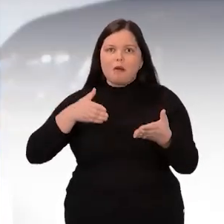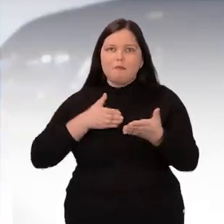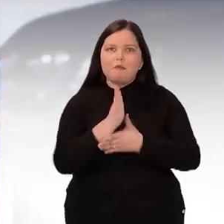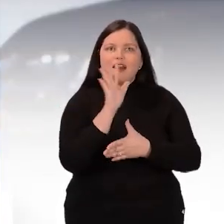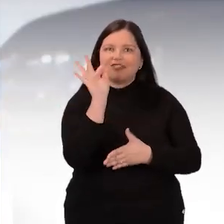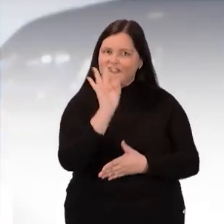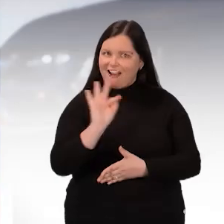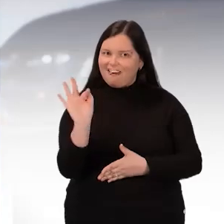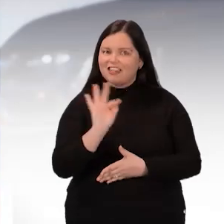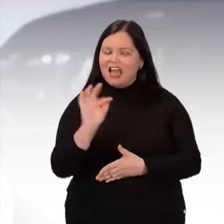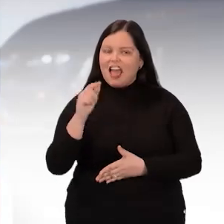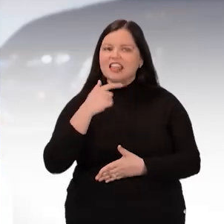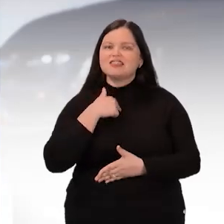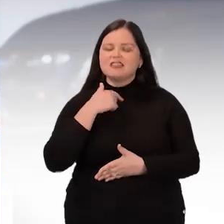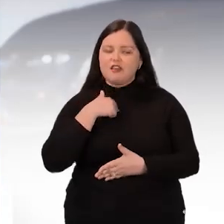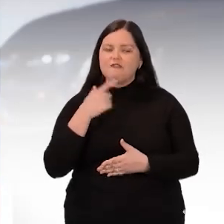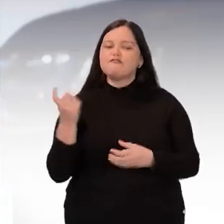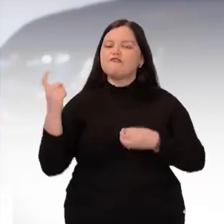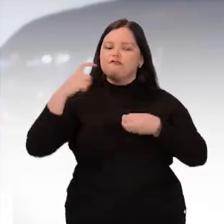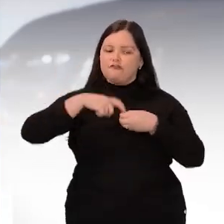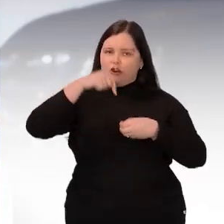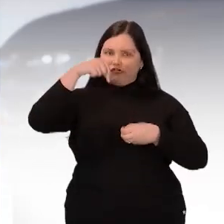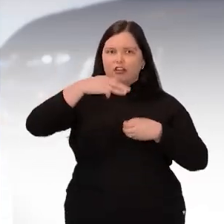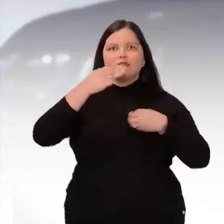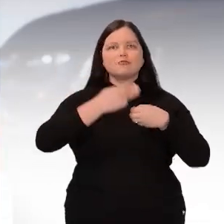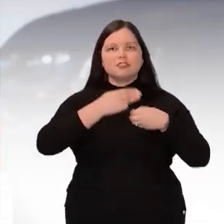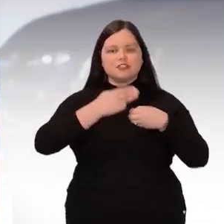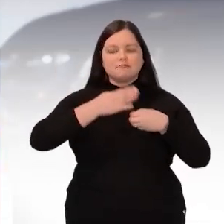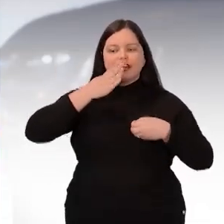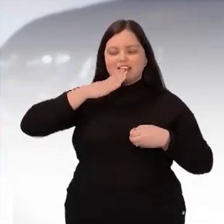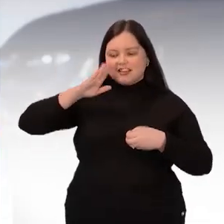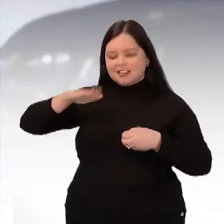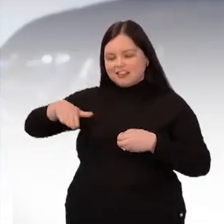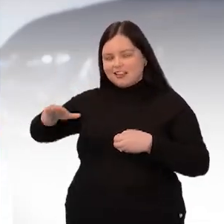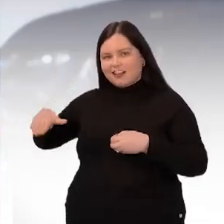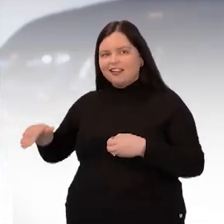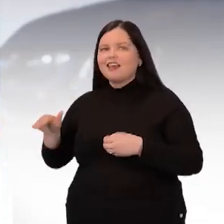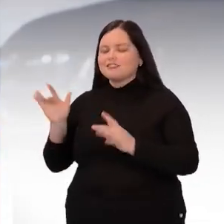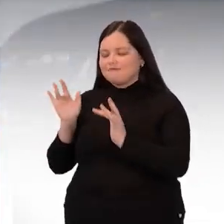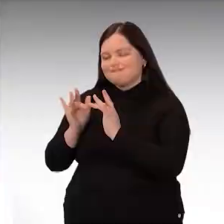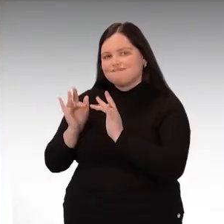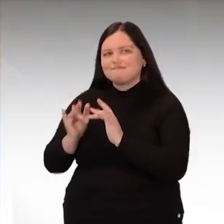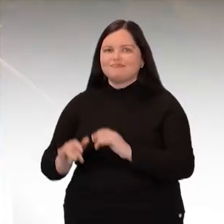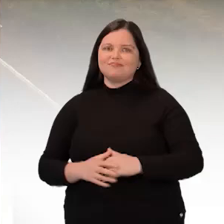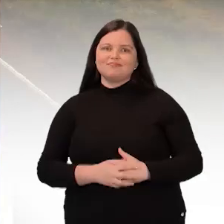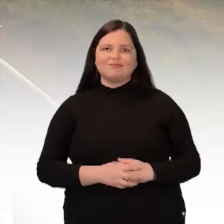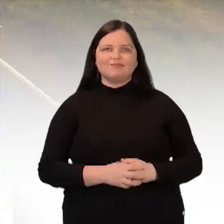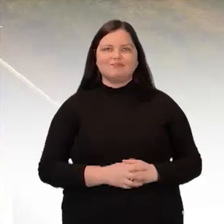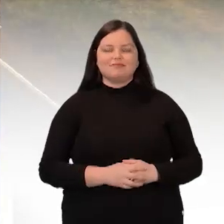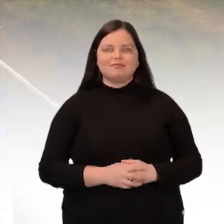medicina, eu vou para a pediatria, vou voltar aqui e vou atender as crianças.